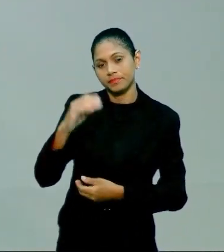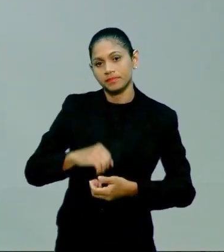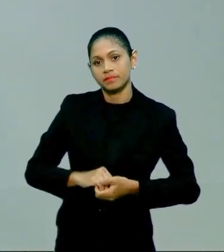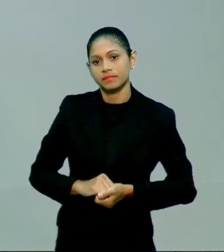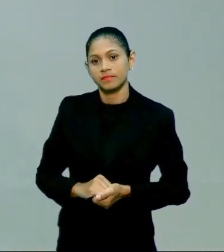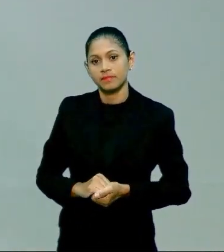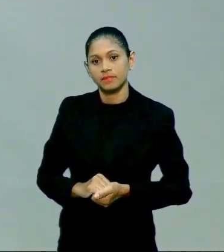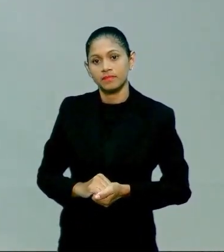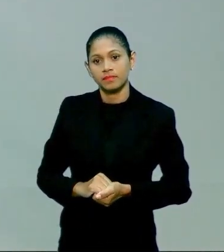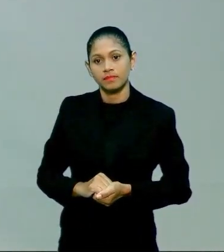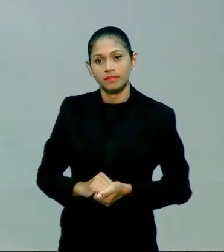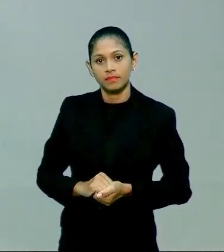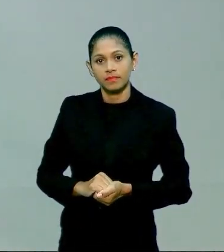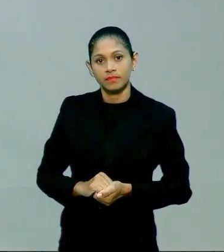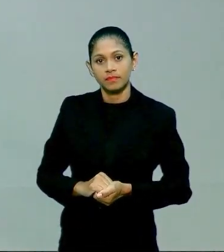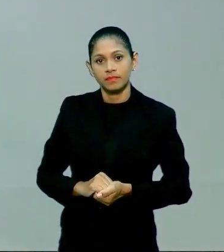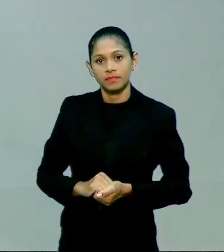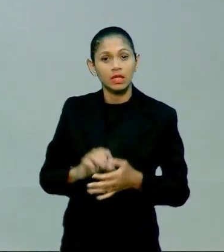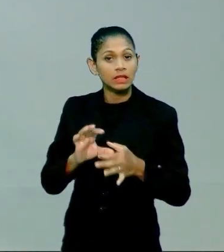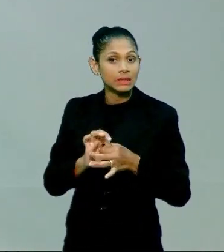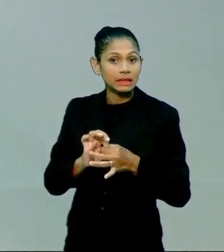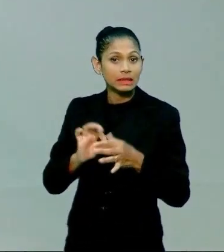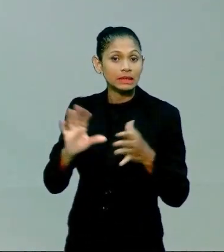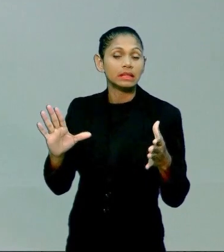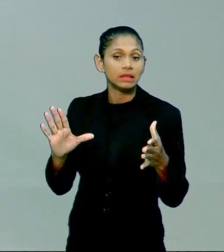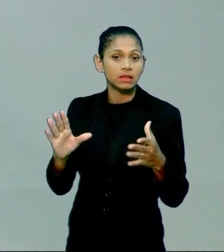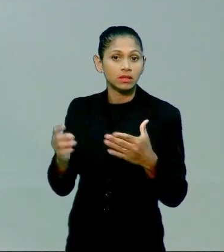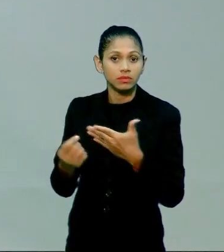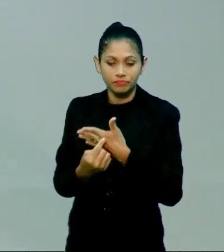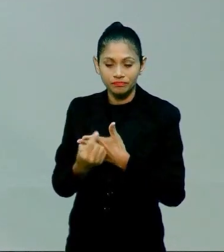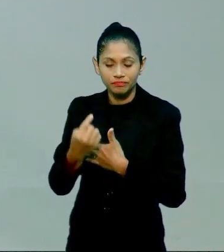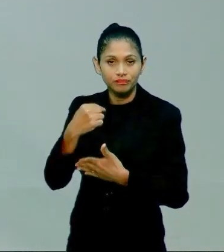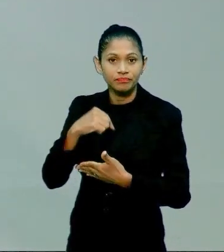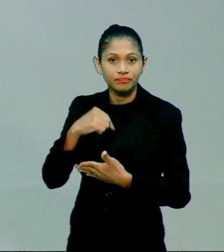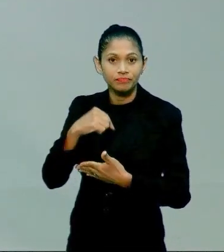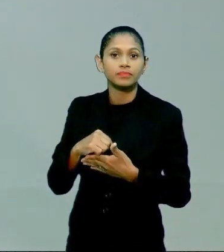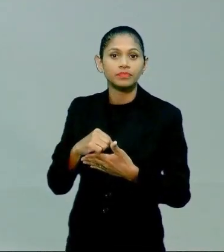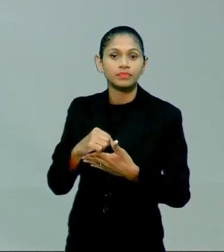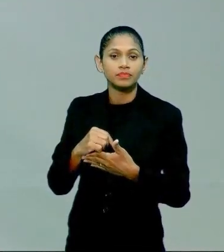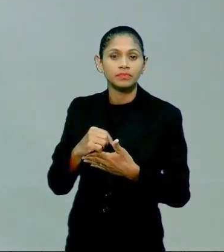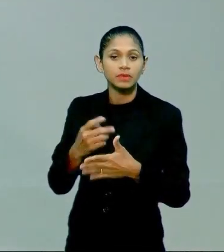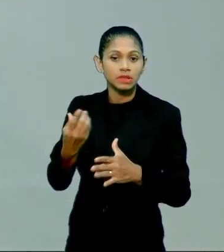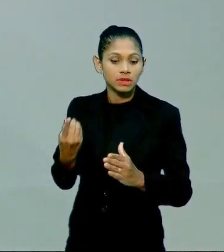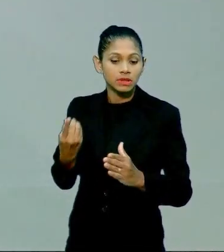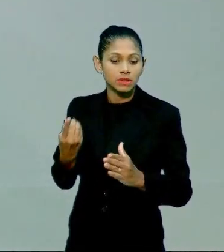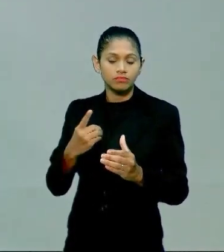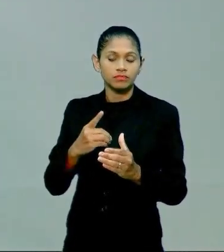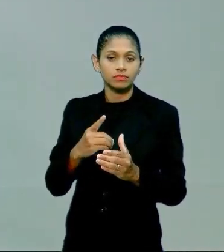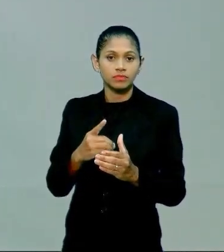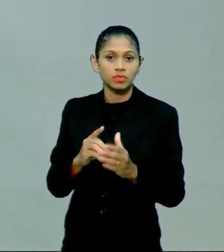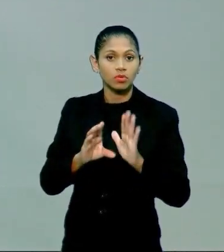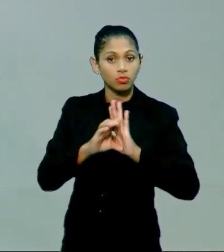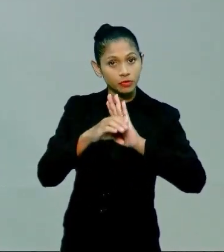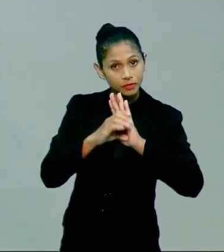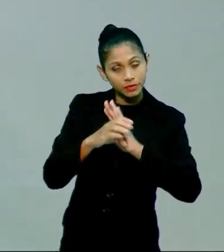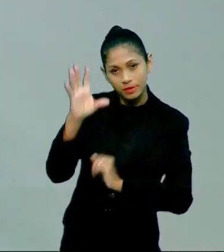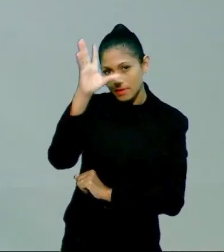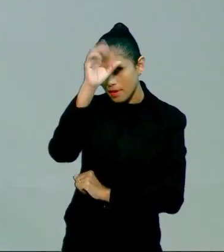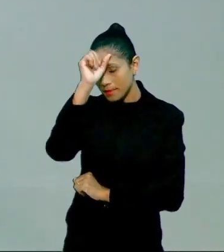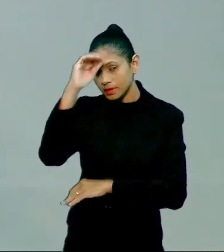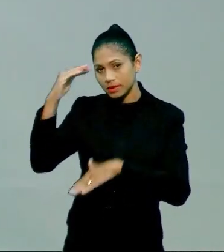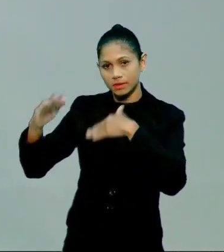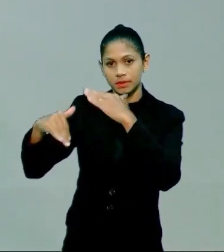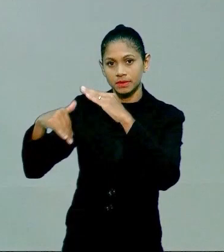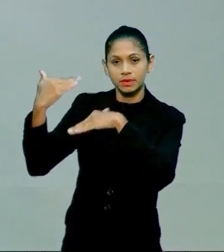descontraída, subliminar, inserir um conceito de aprendizado que vai ser desenvolvido